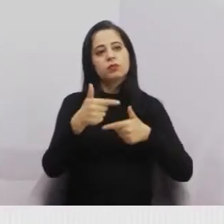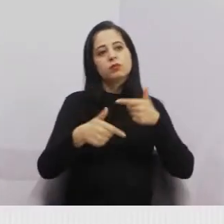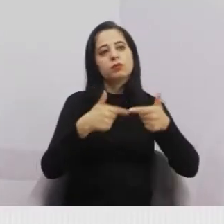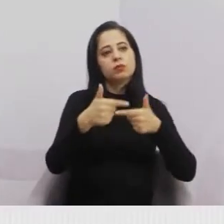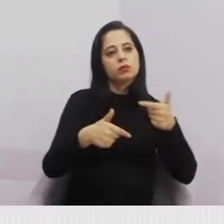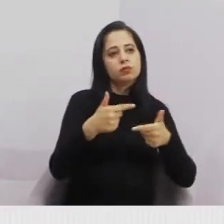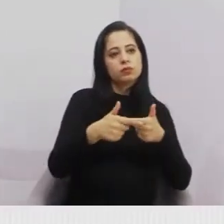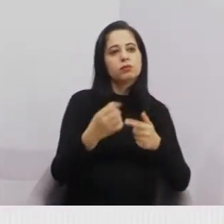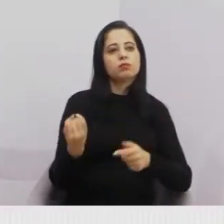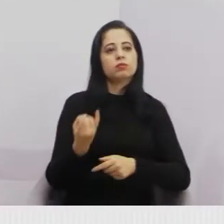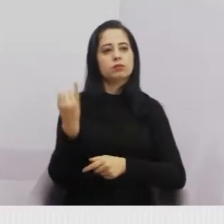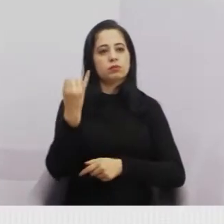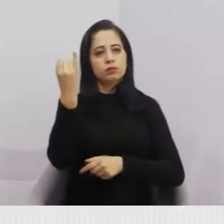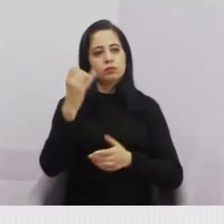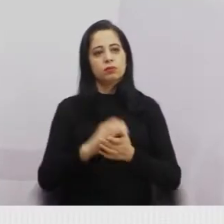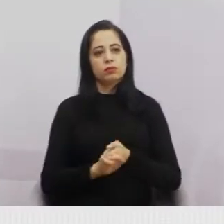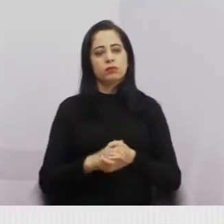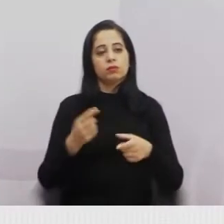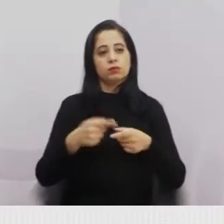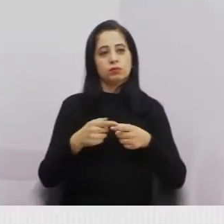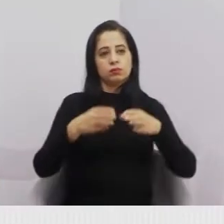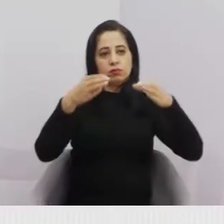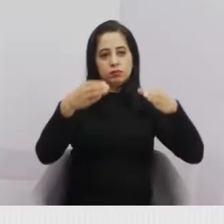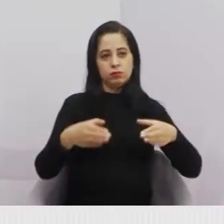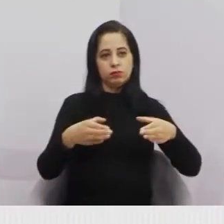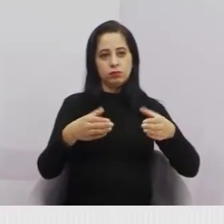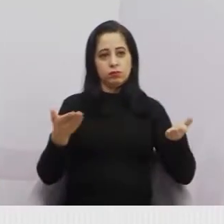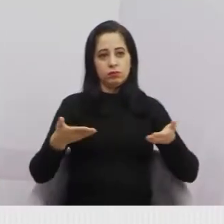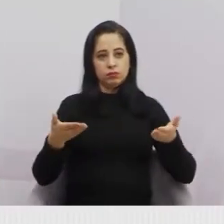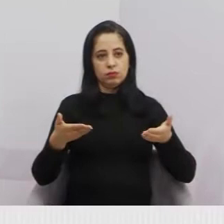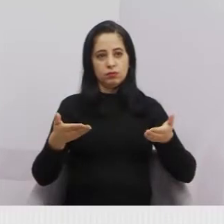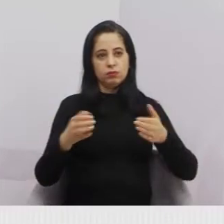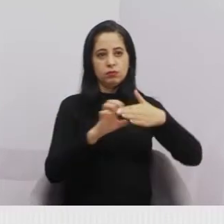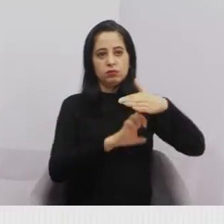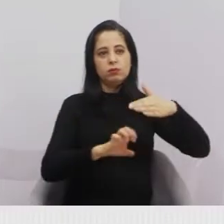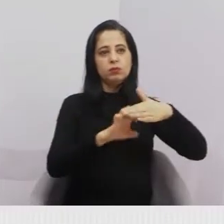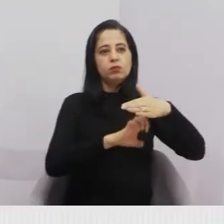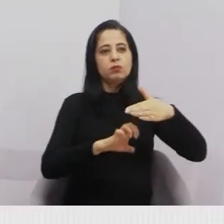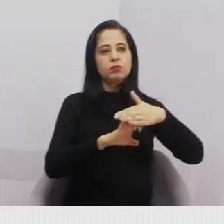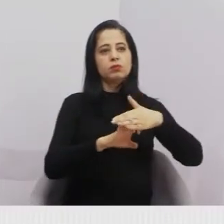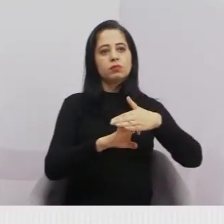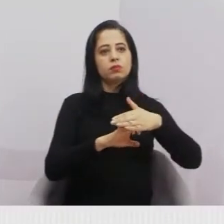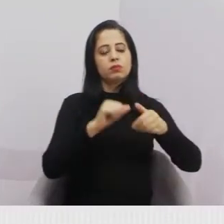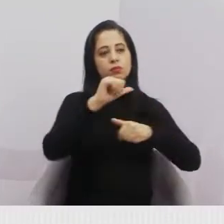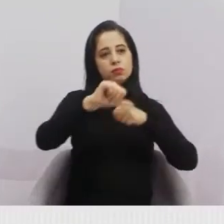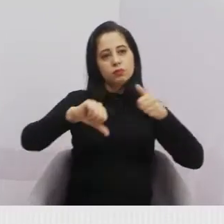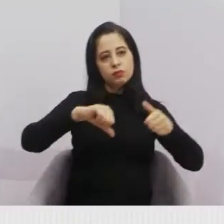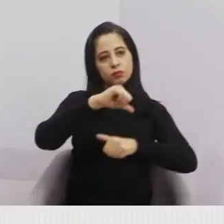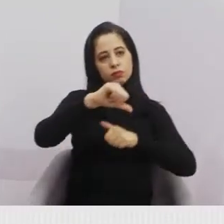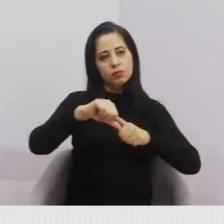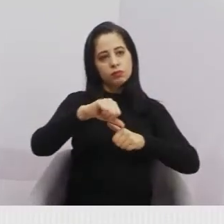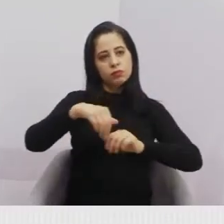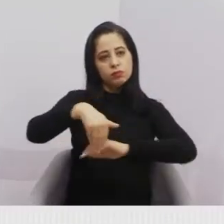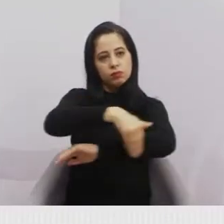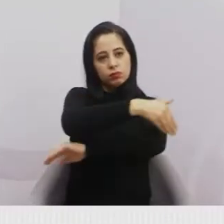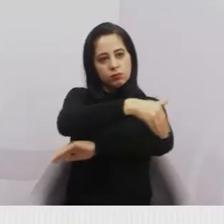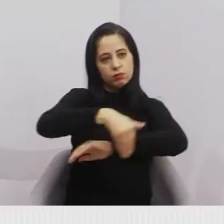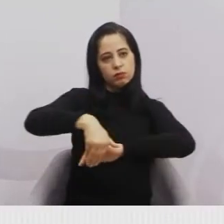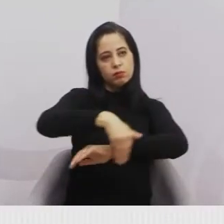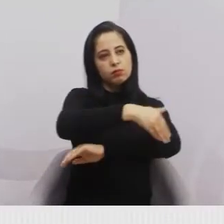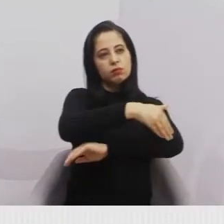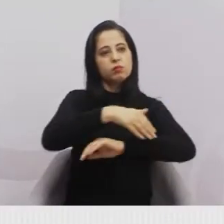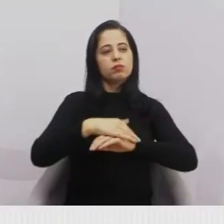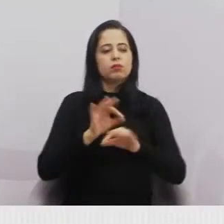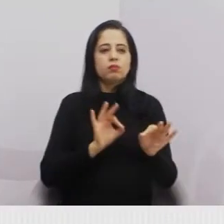Essa obra é importante para essa região. Hoje, a empresa está fazendo a troca das guias aqui